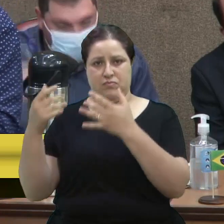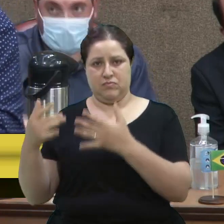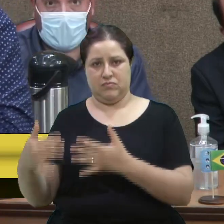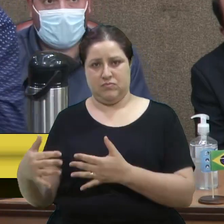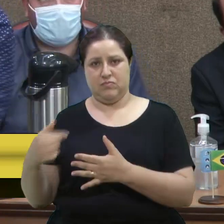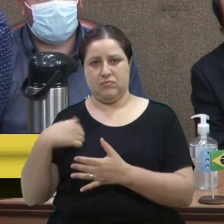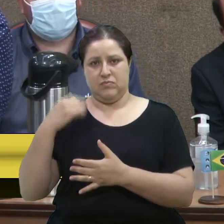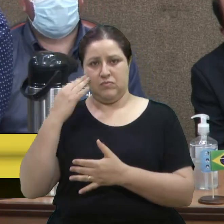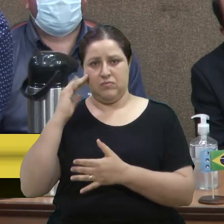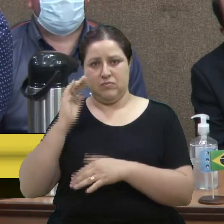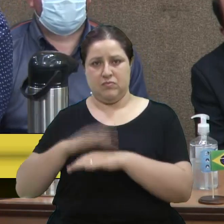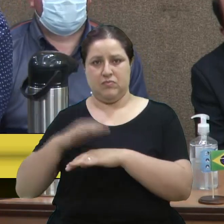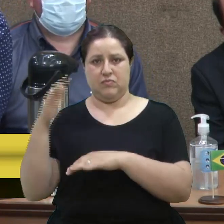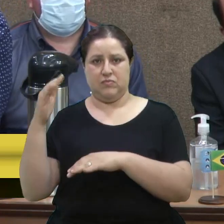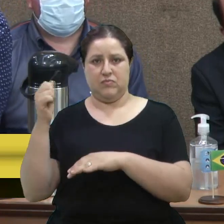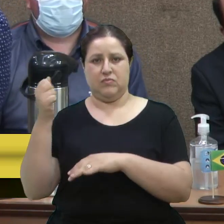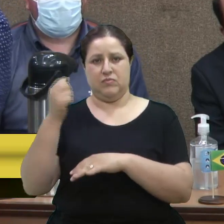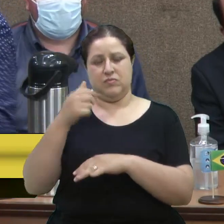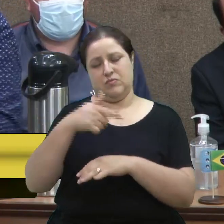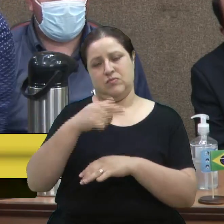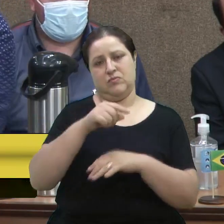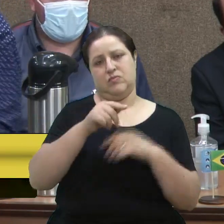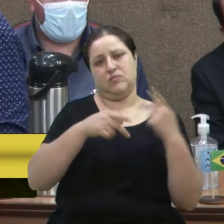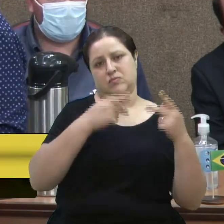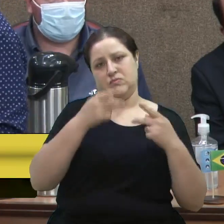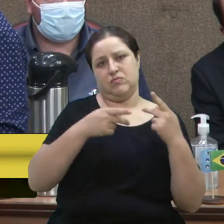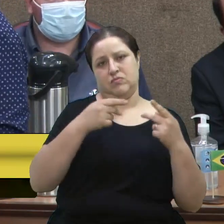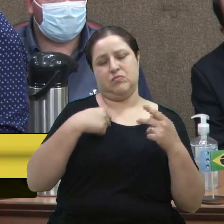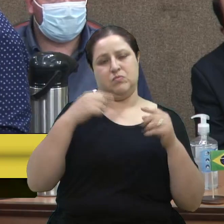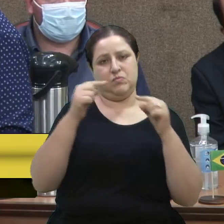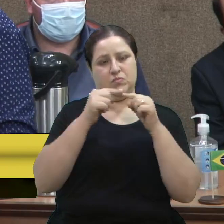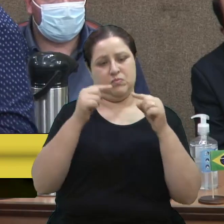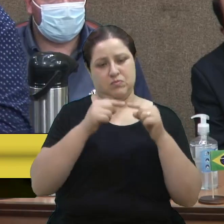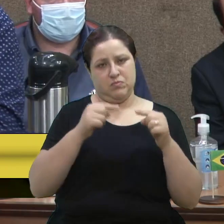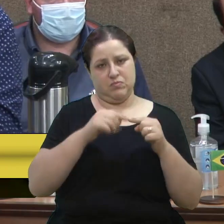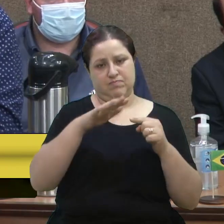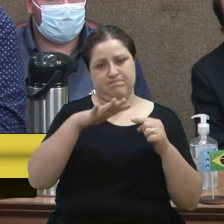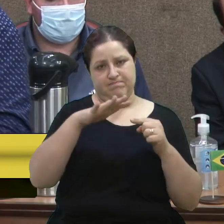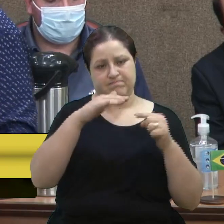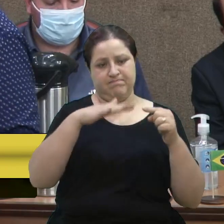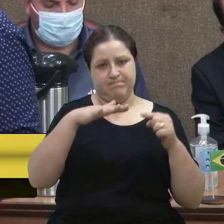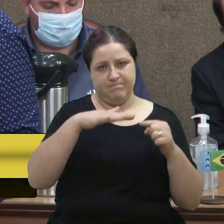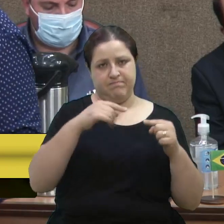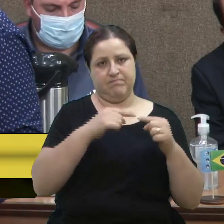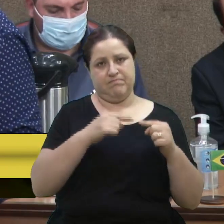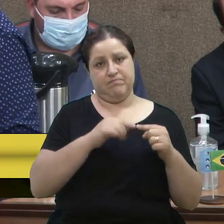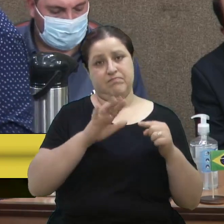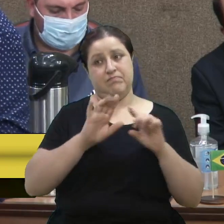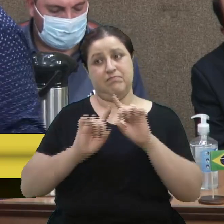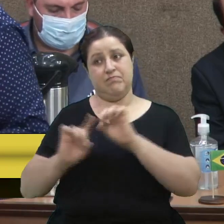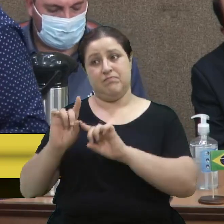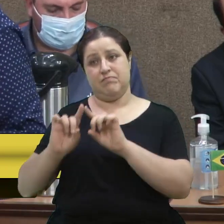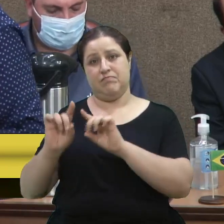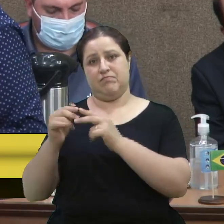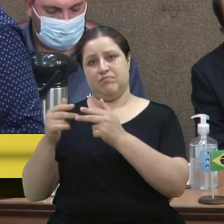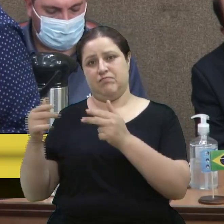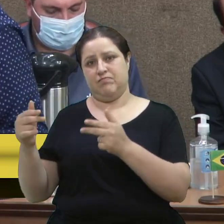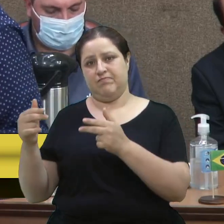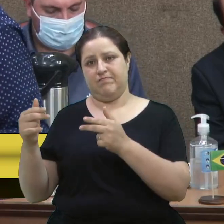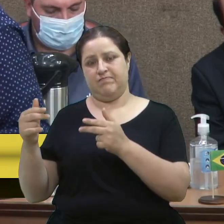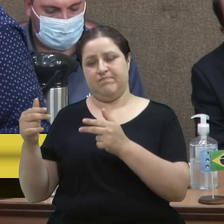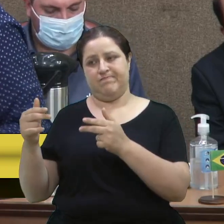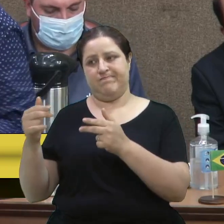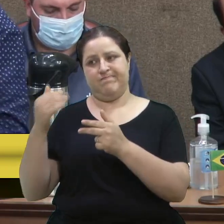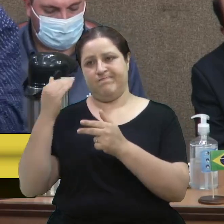entendi um pouco mais o que a senhora quis colocar e até concordei em várias situações. Só que talvez eu não concorde com algumas coisas que hoje me fazem votar o